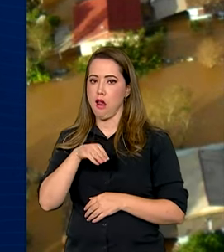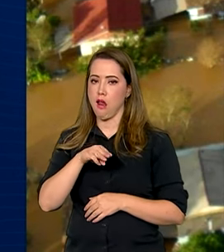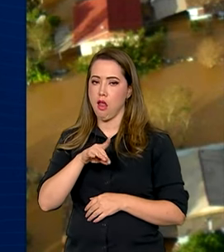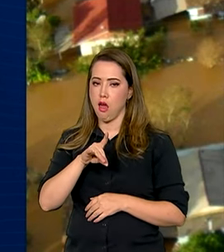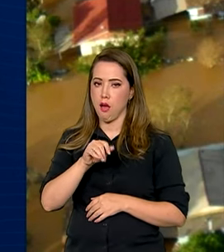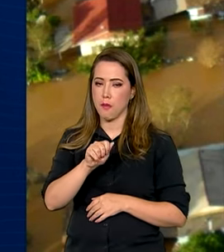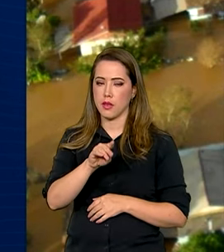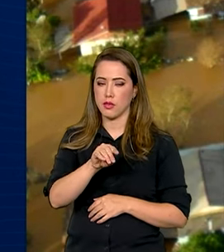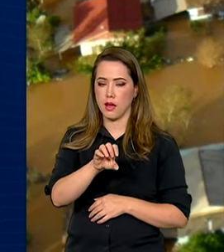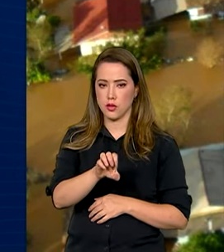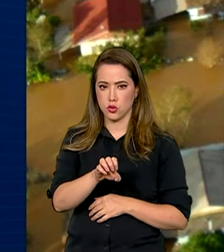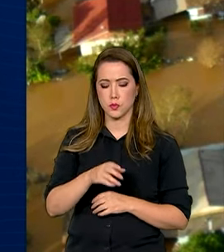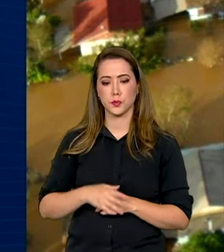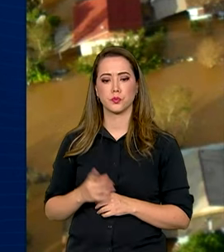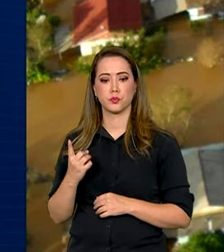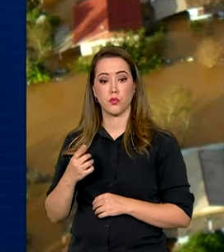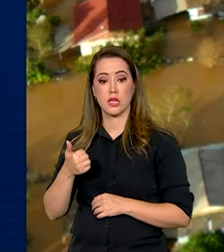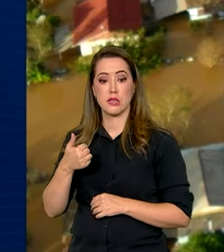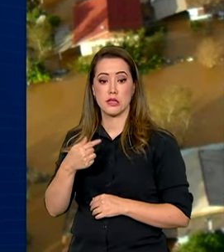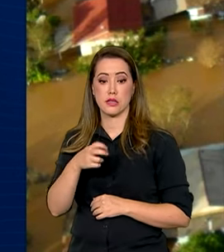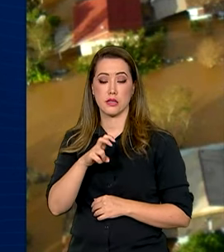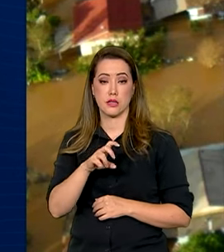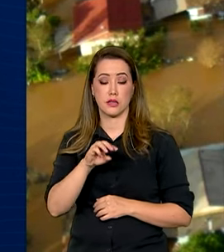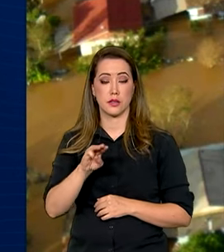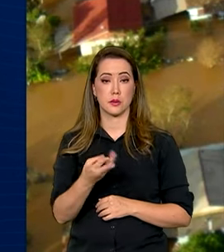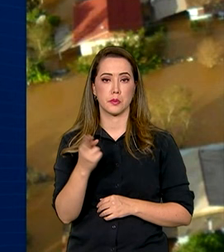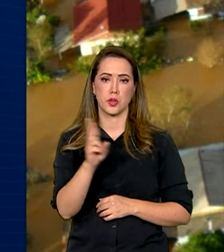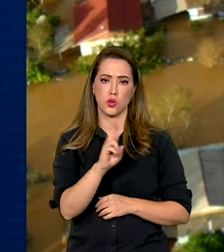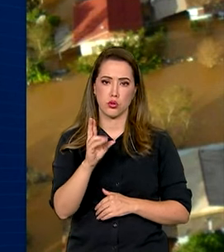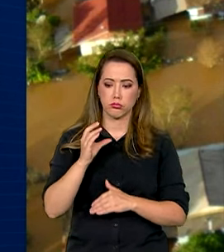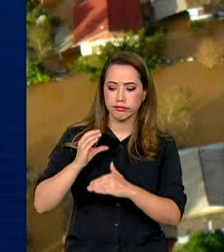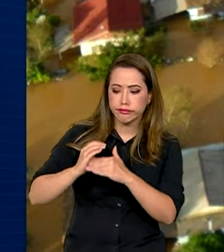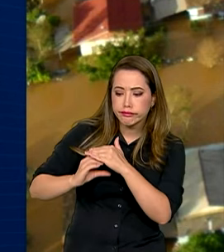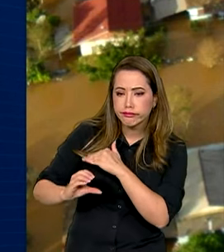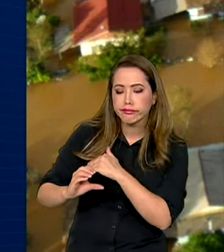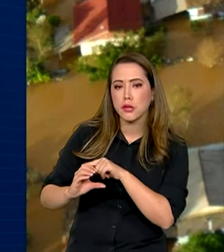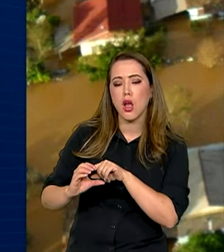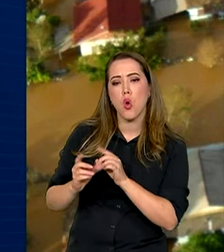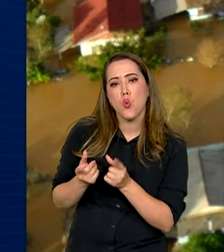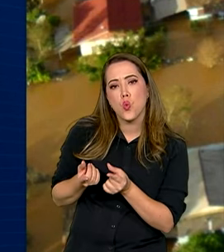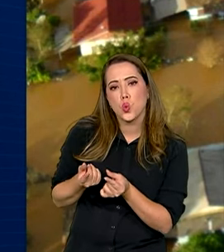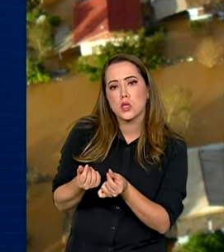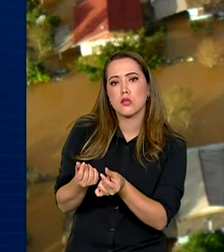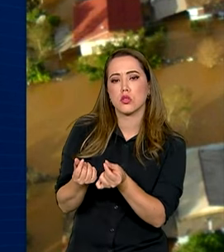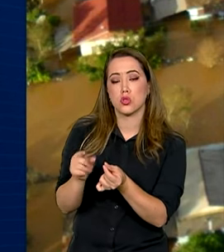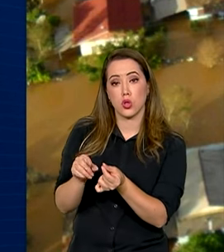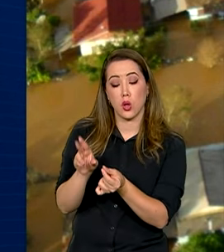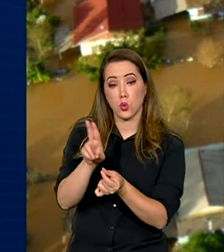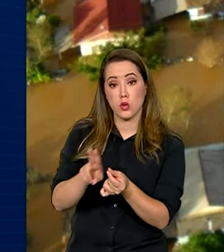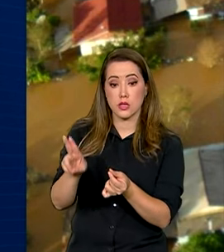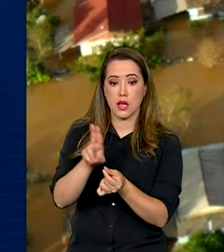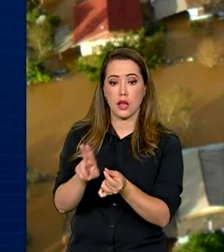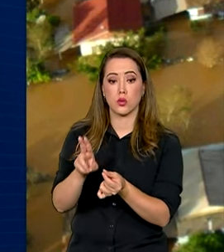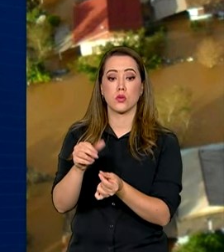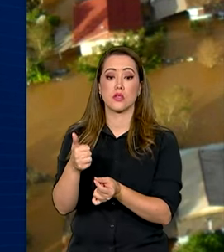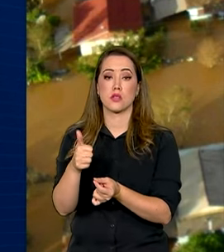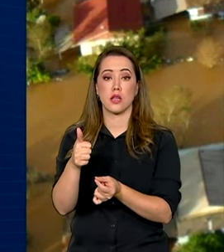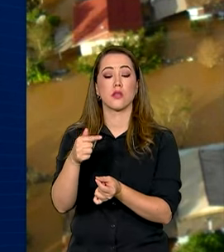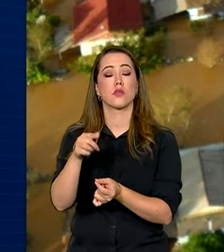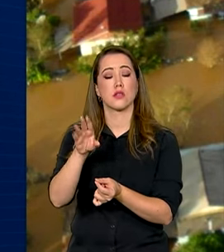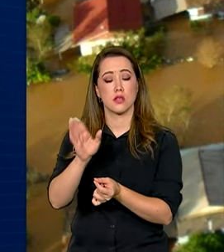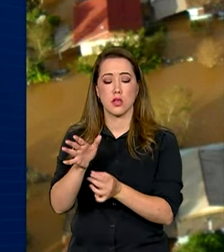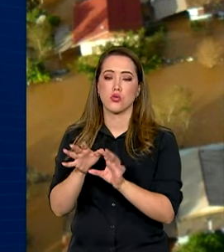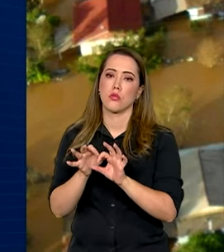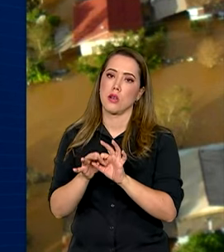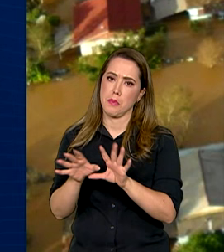R$ 175 milhões foram empenhados, sendo que R 117 milhões já foram